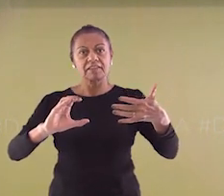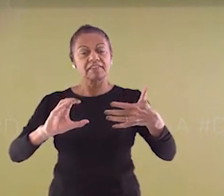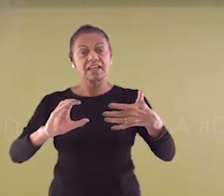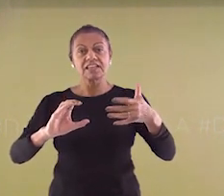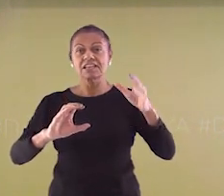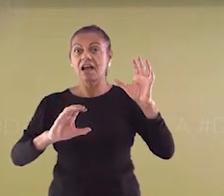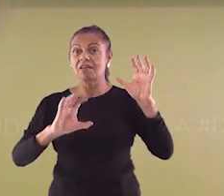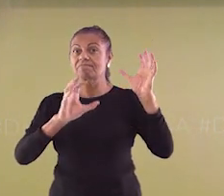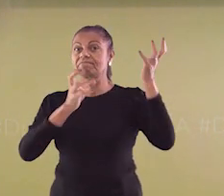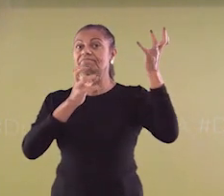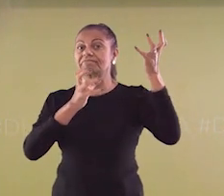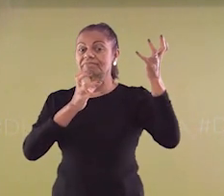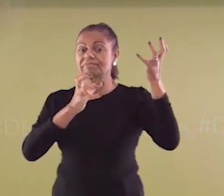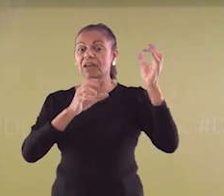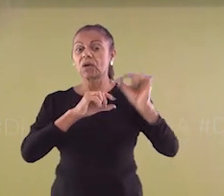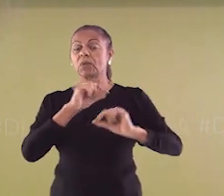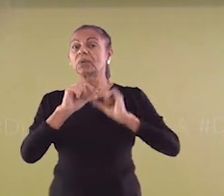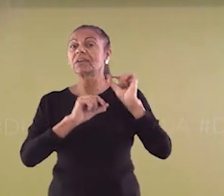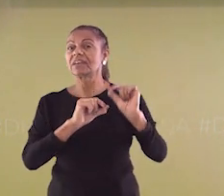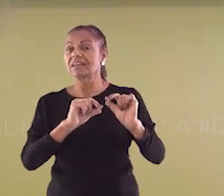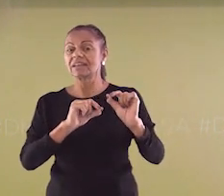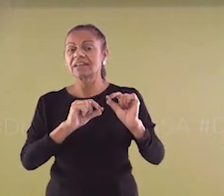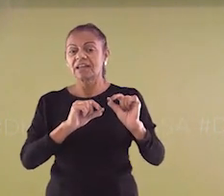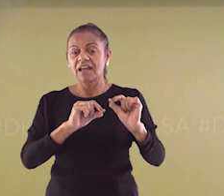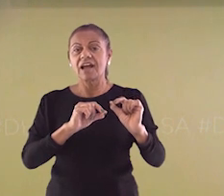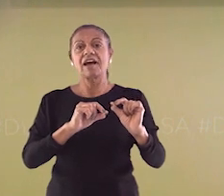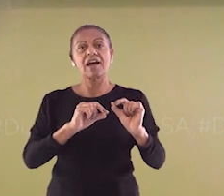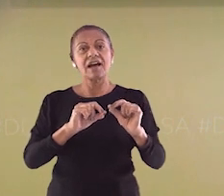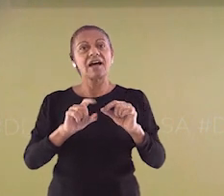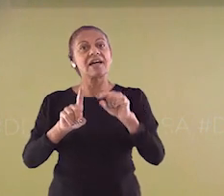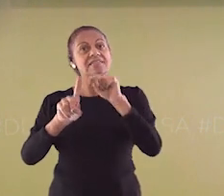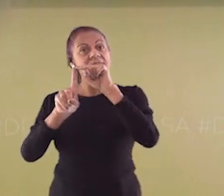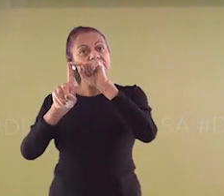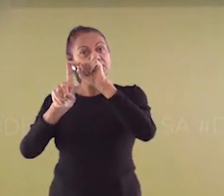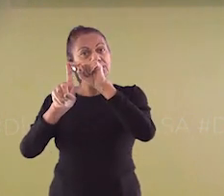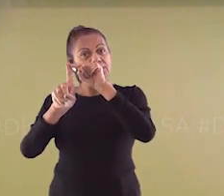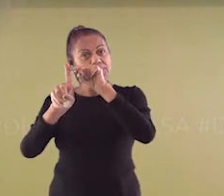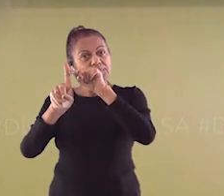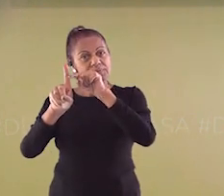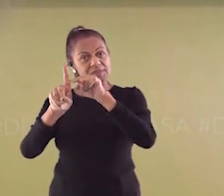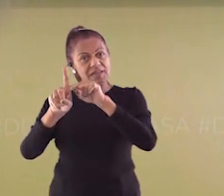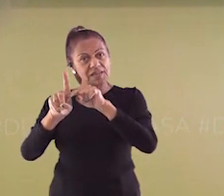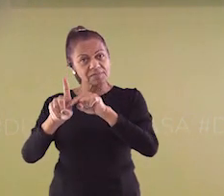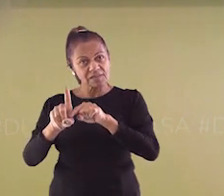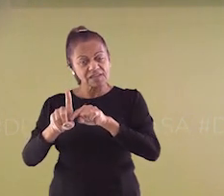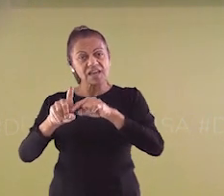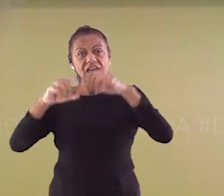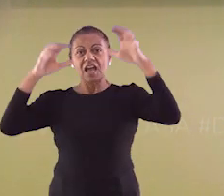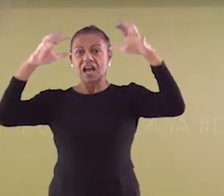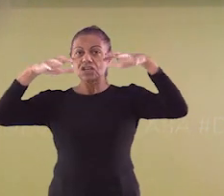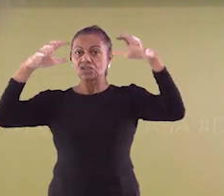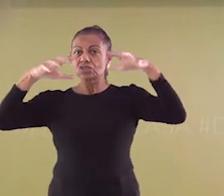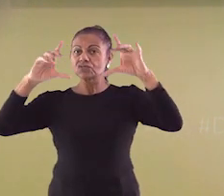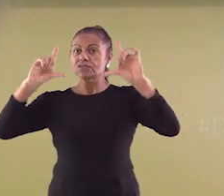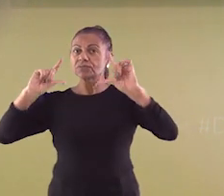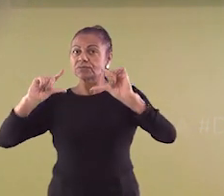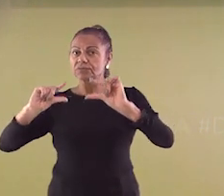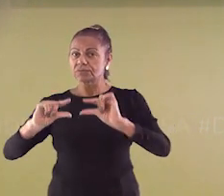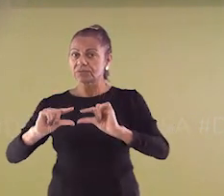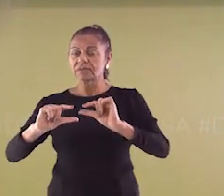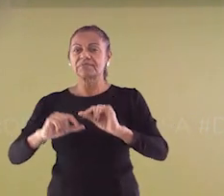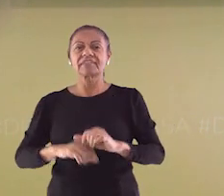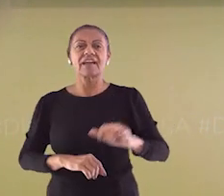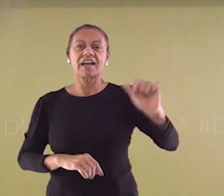característica dessa estação são as mudanças atmosféricas que induzem a diminuição da temperatura